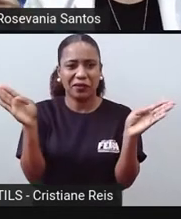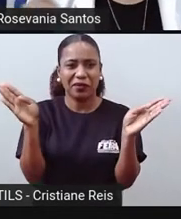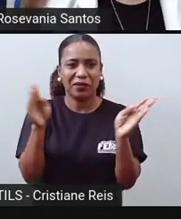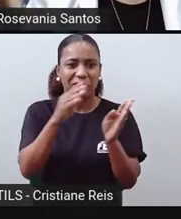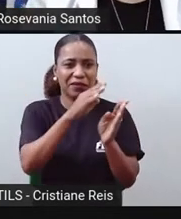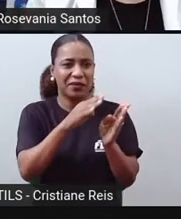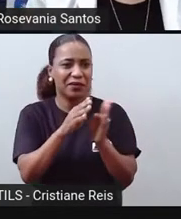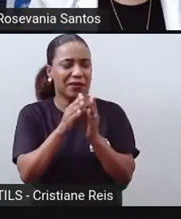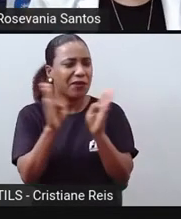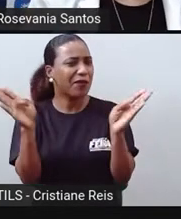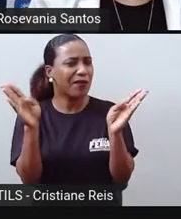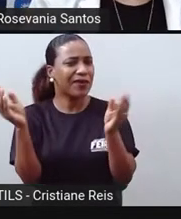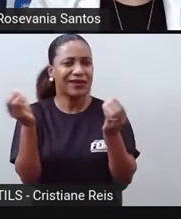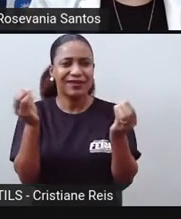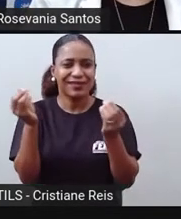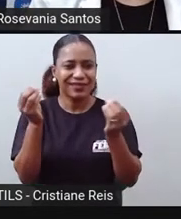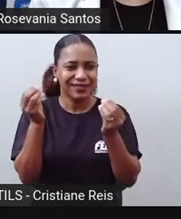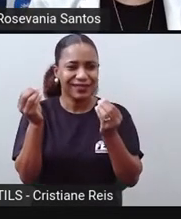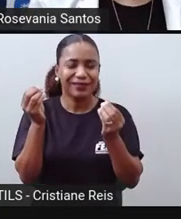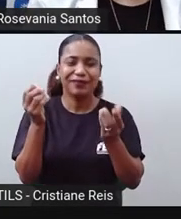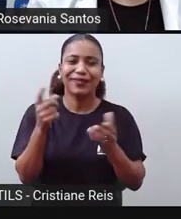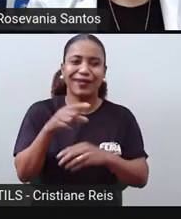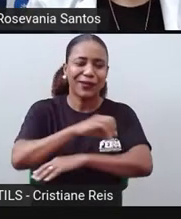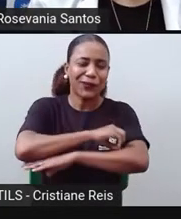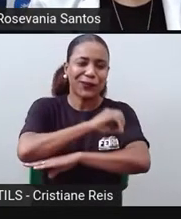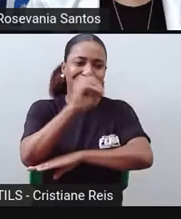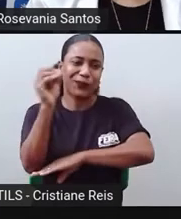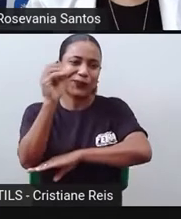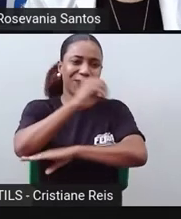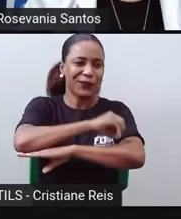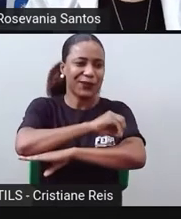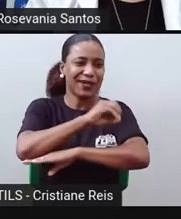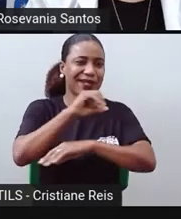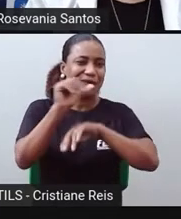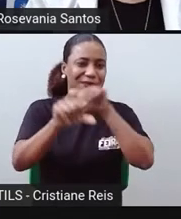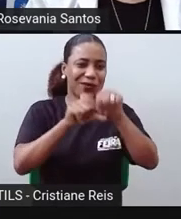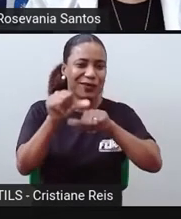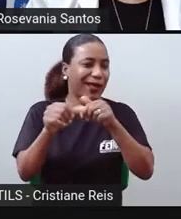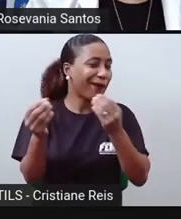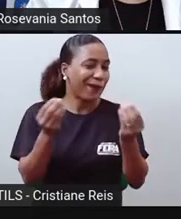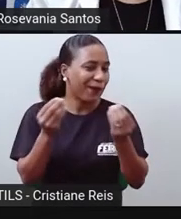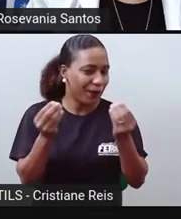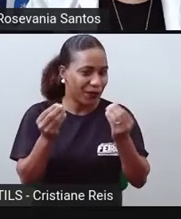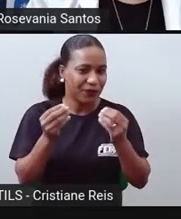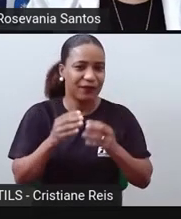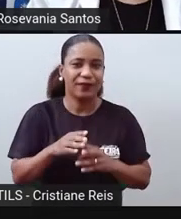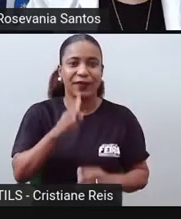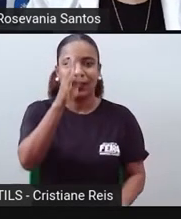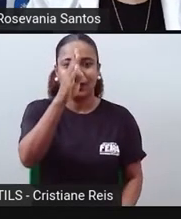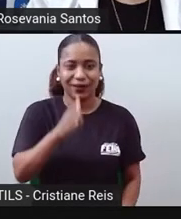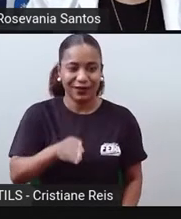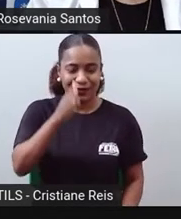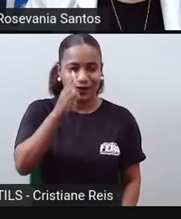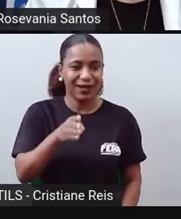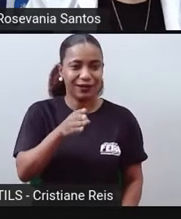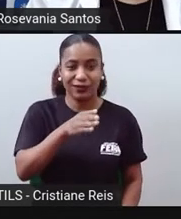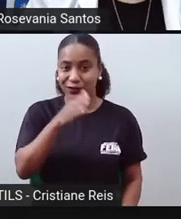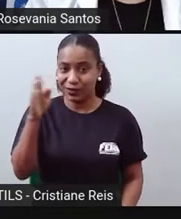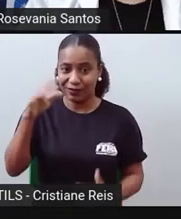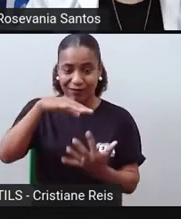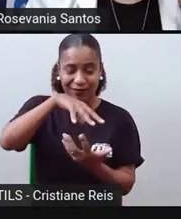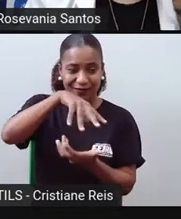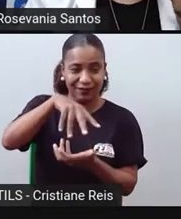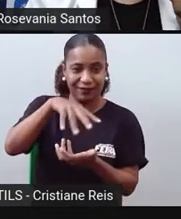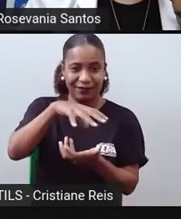ou passando dessa linha é um dia a menos? Bora entender assim. Tudo que está aqui, desse lado aqui. Digamos, hoje,